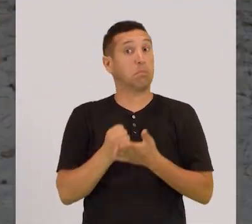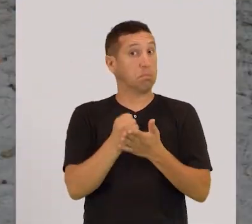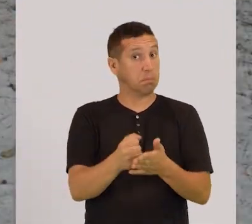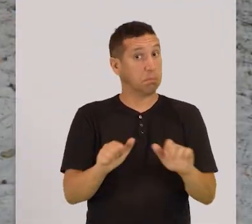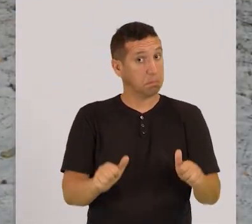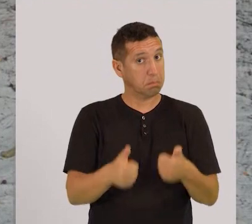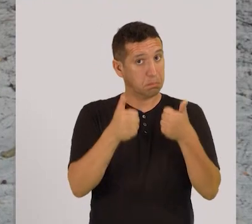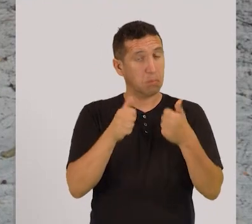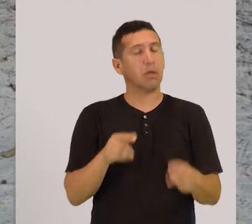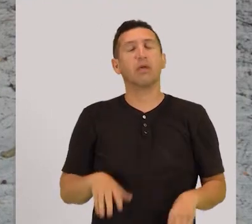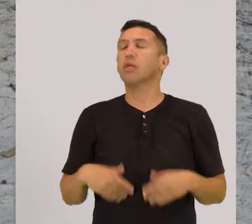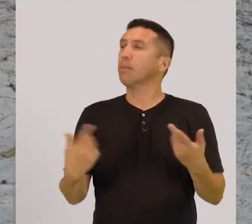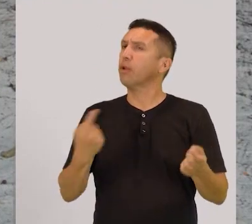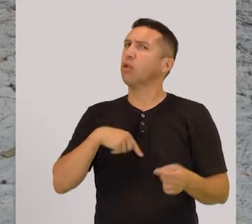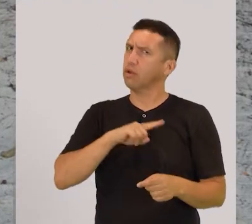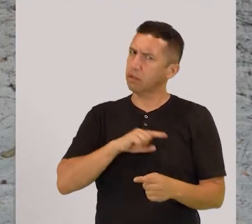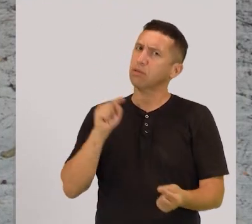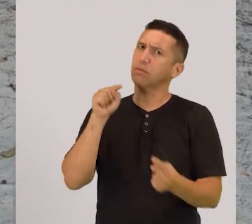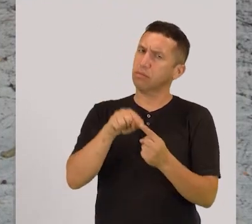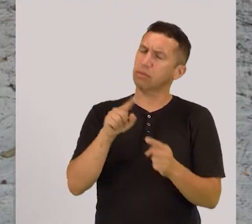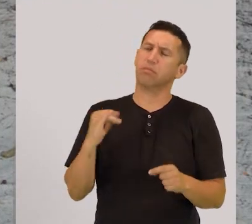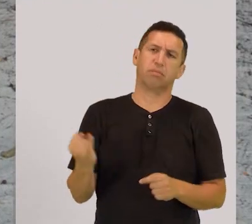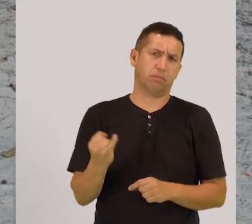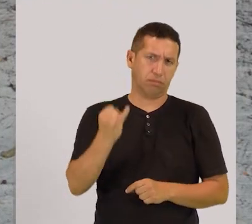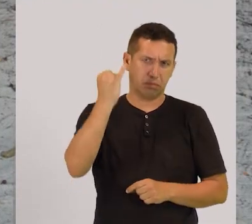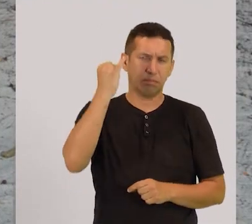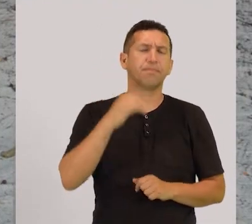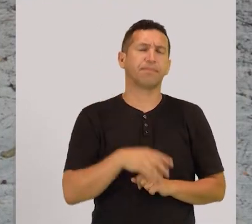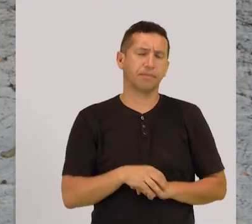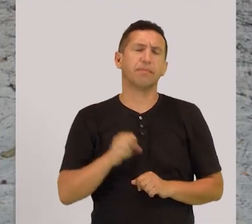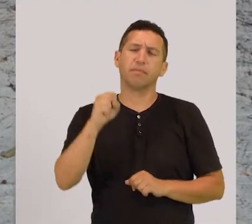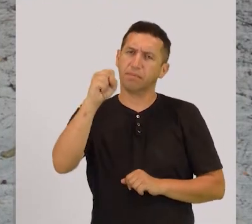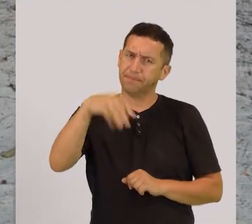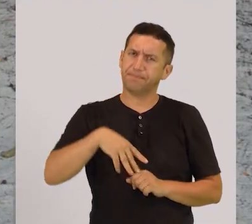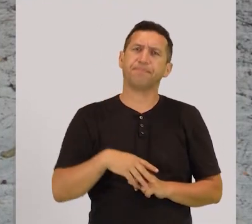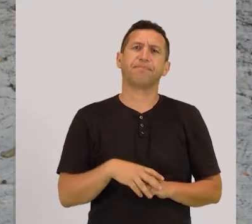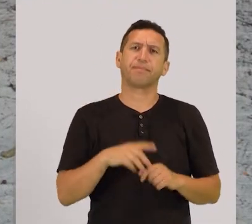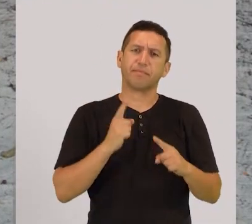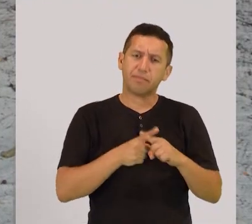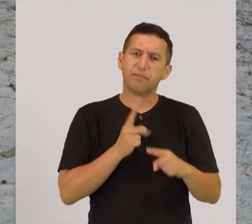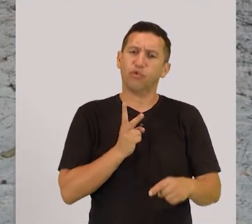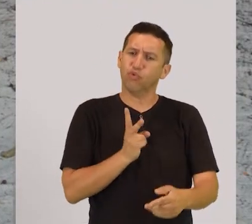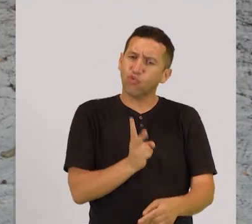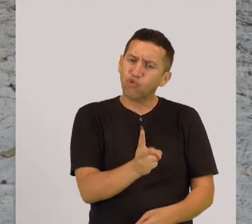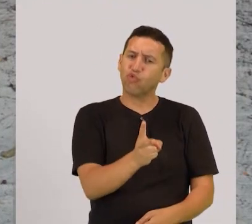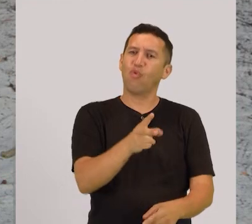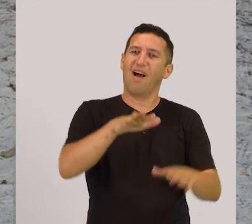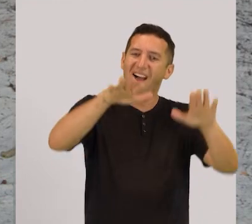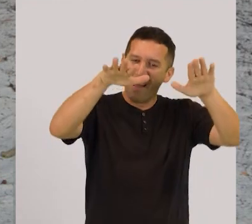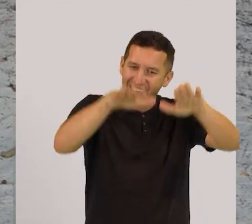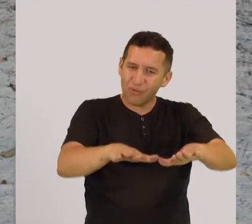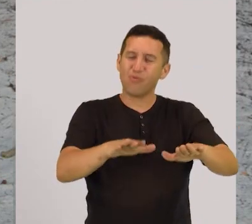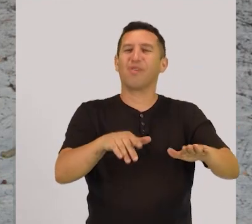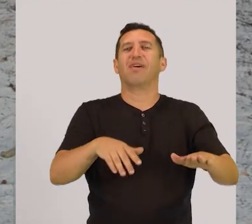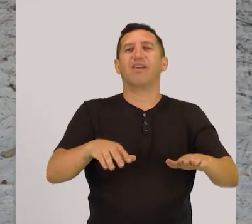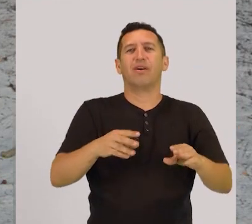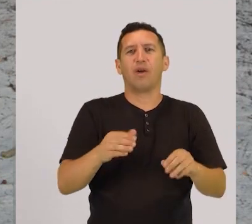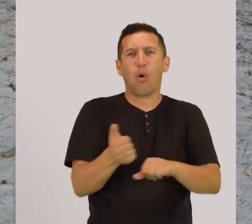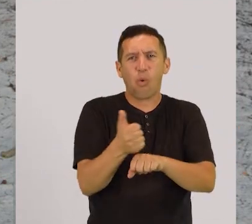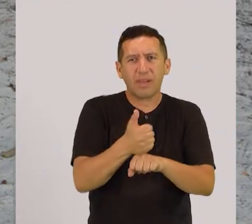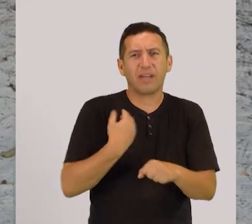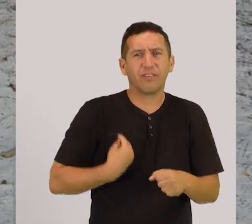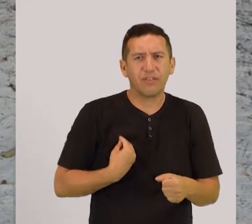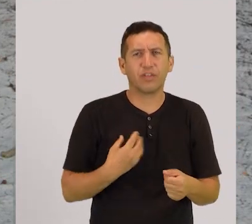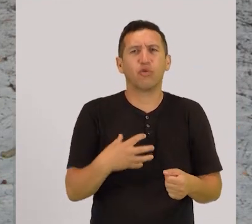nós era de extrema importância e continua sendo, mesmo pós-TAC, a permanência no território, né? A qualidade de vida,